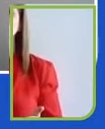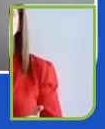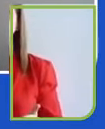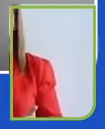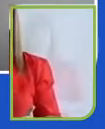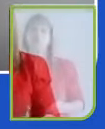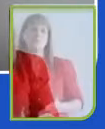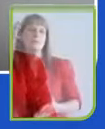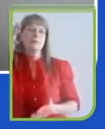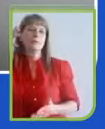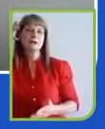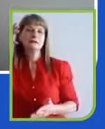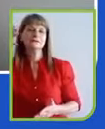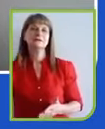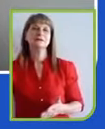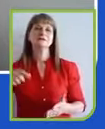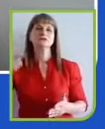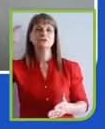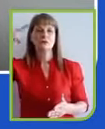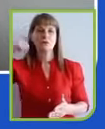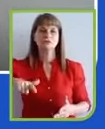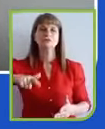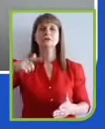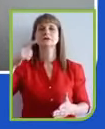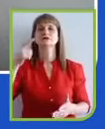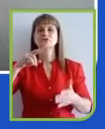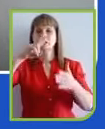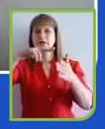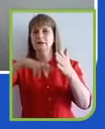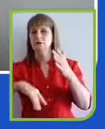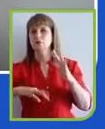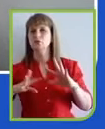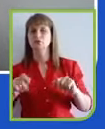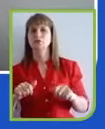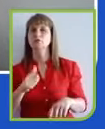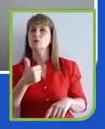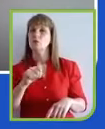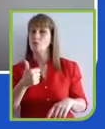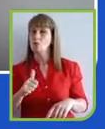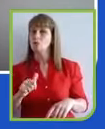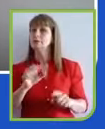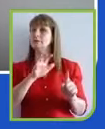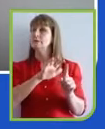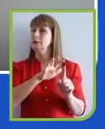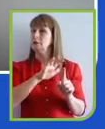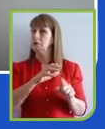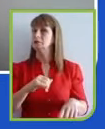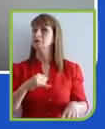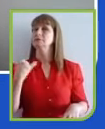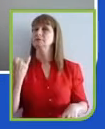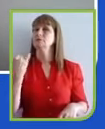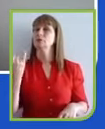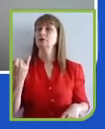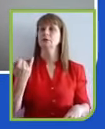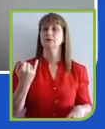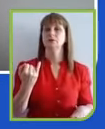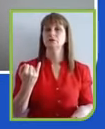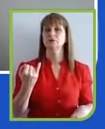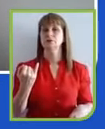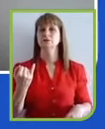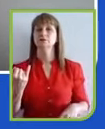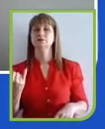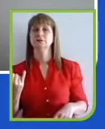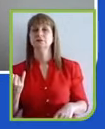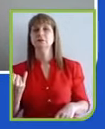acesso e realmente 11 tendências muito relevantes. Que a gente vai ver se materializando no curto prazo, na minha